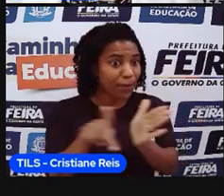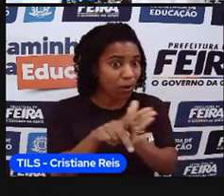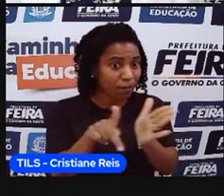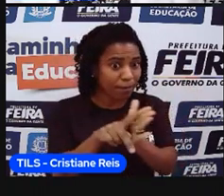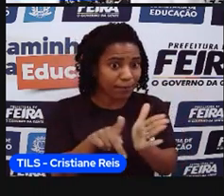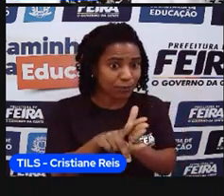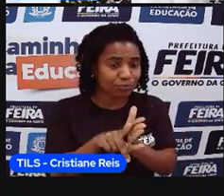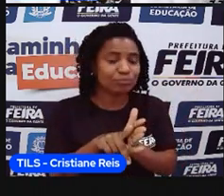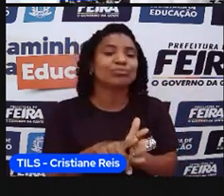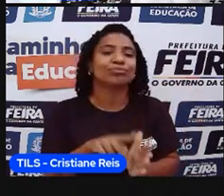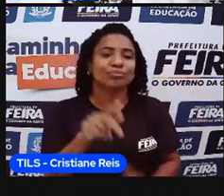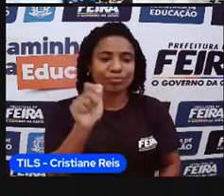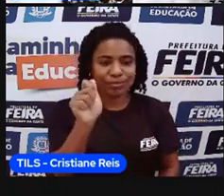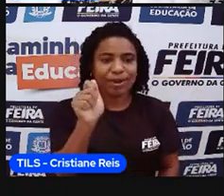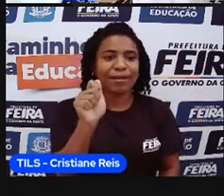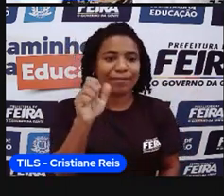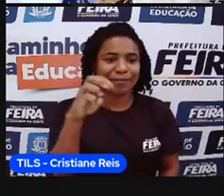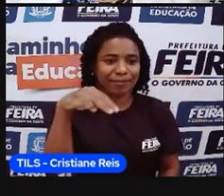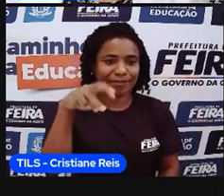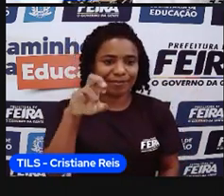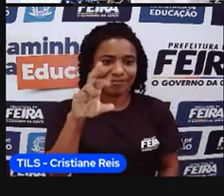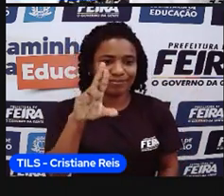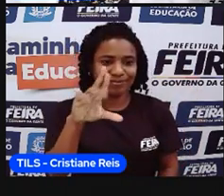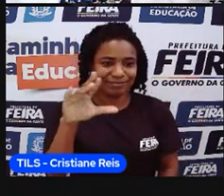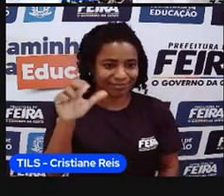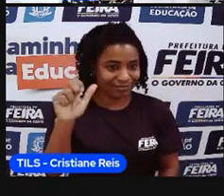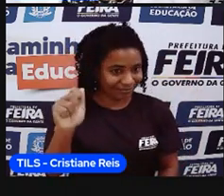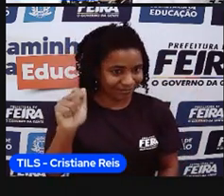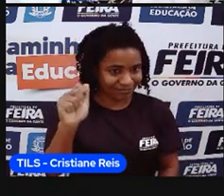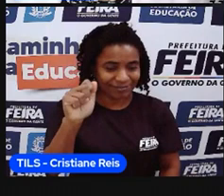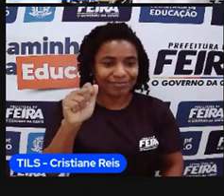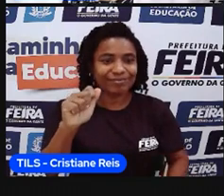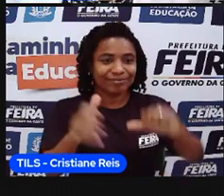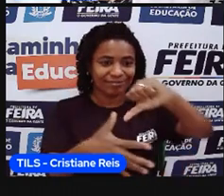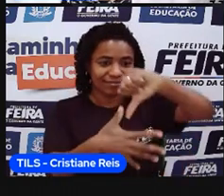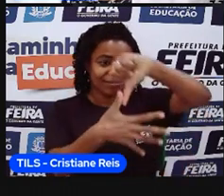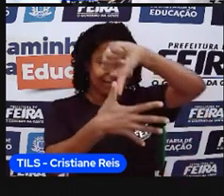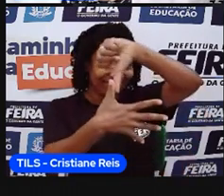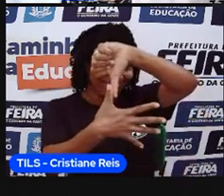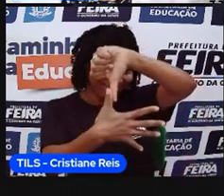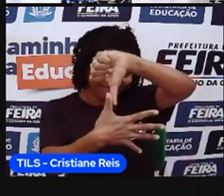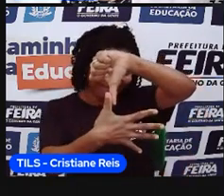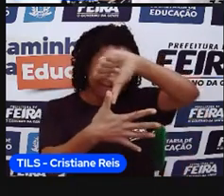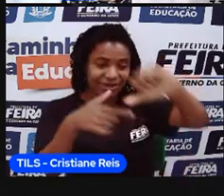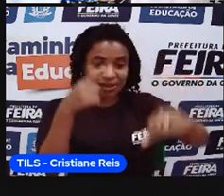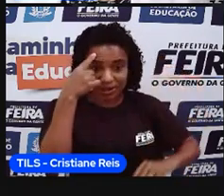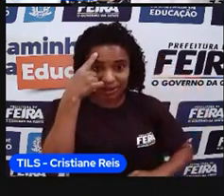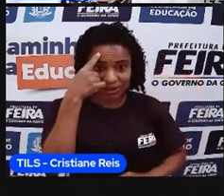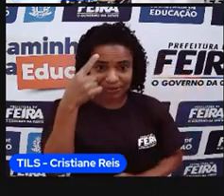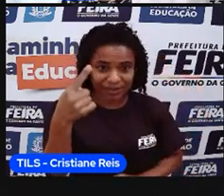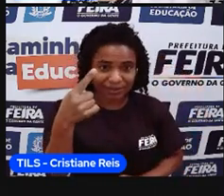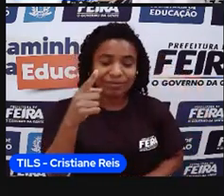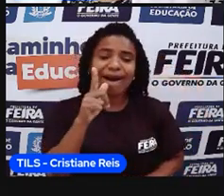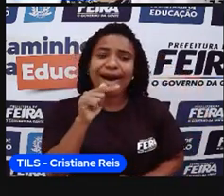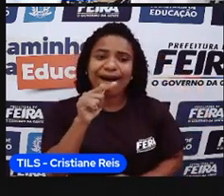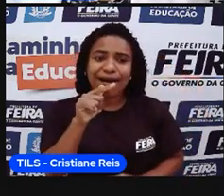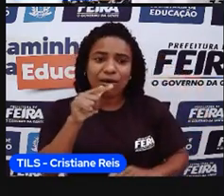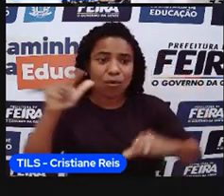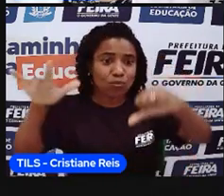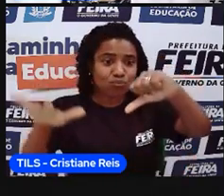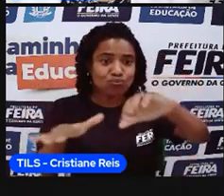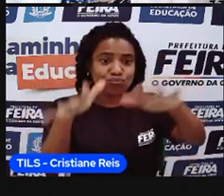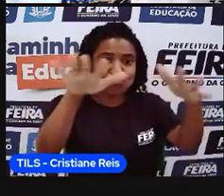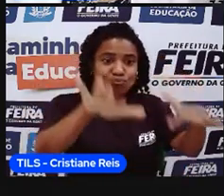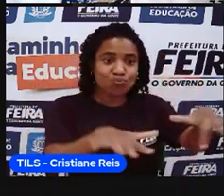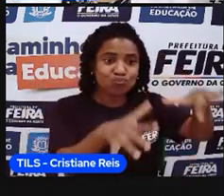americano? A América do Sul, né? E, relembrando aí, a gente tem o Oceano Atlântico. A gente vai falar um pouquinho